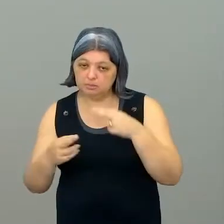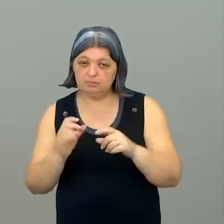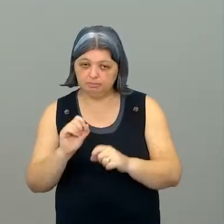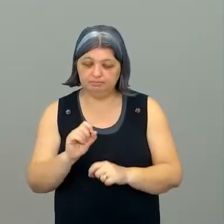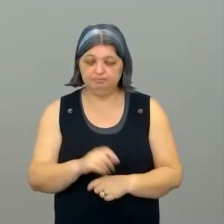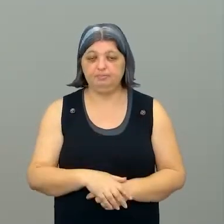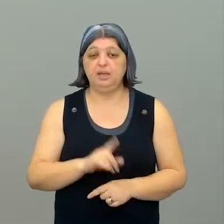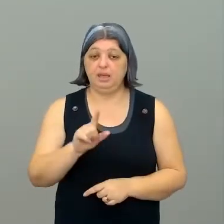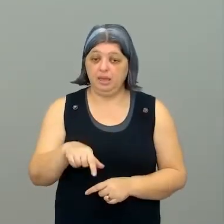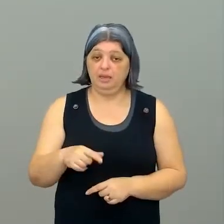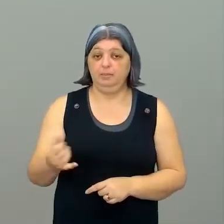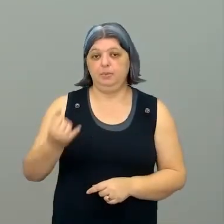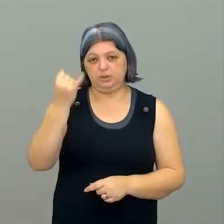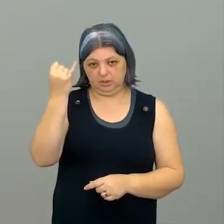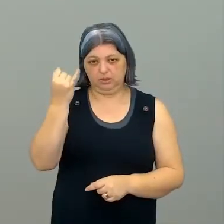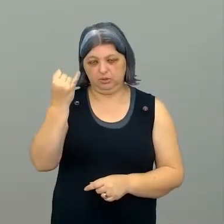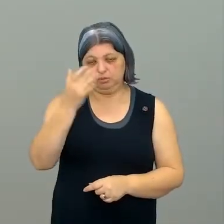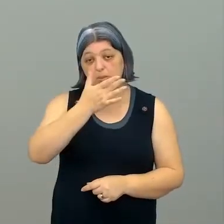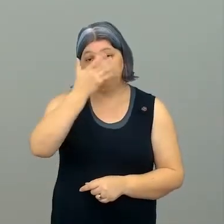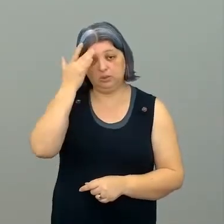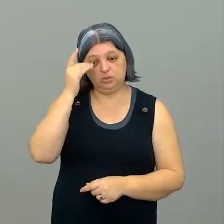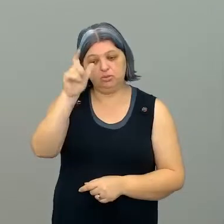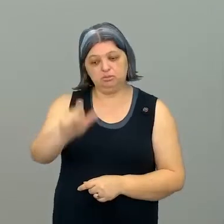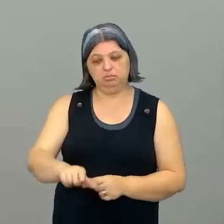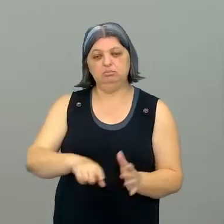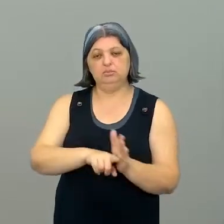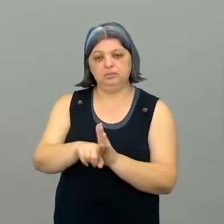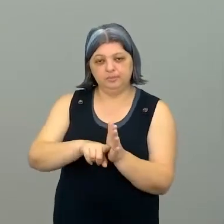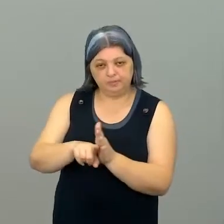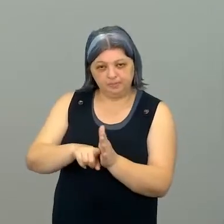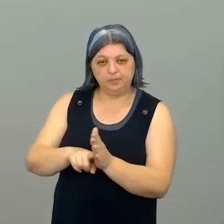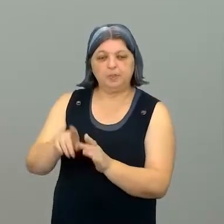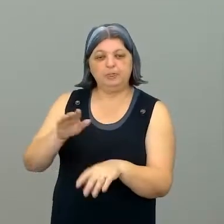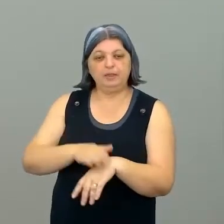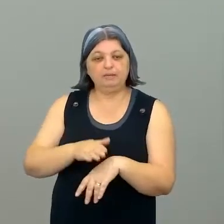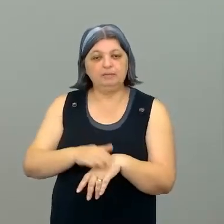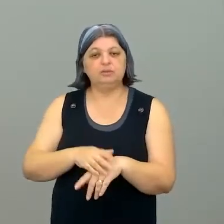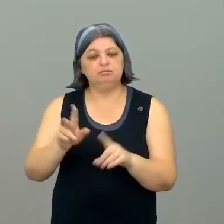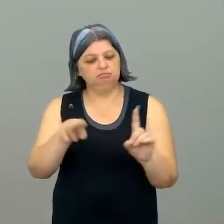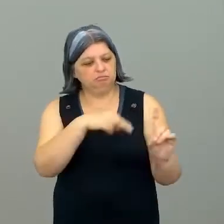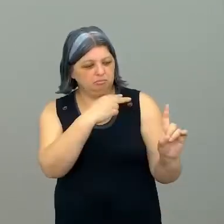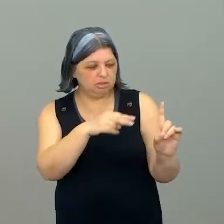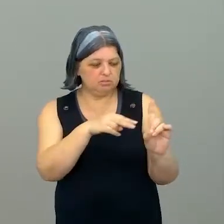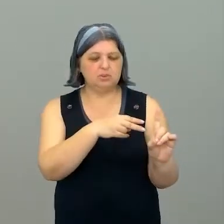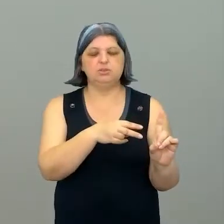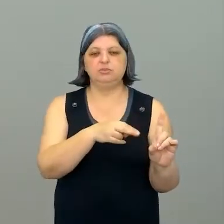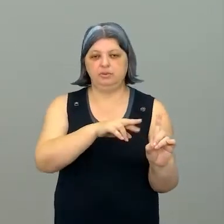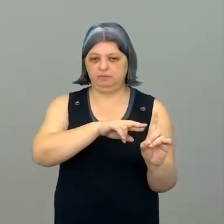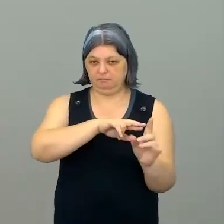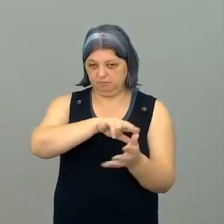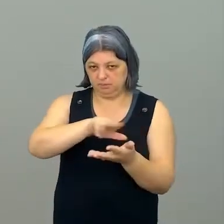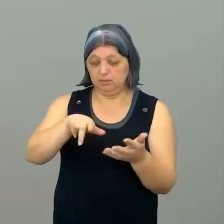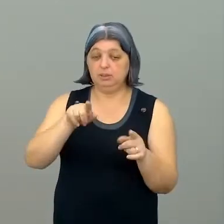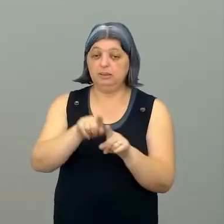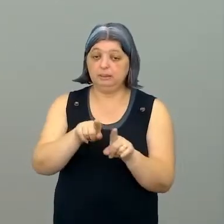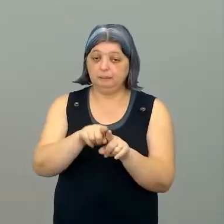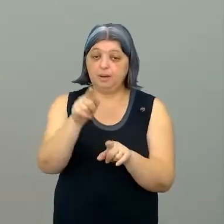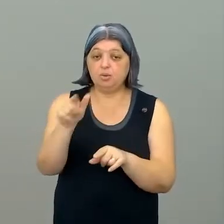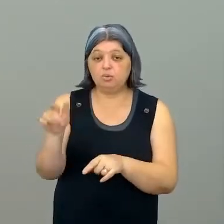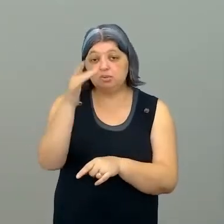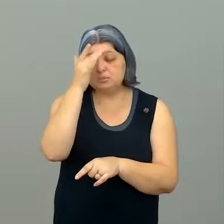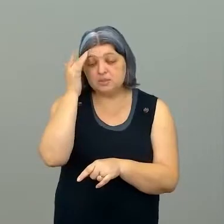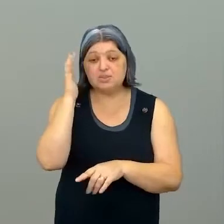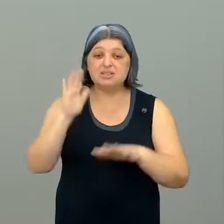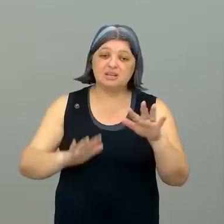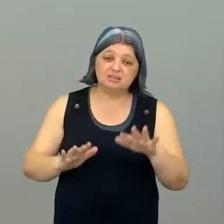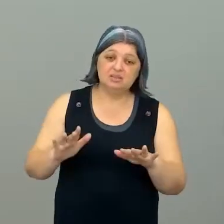tanto para o pesquisador, né, que está fazendo esse trabalho de ter outros olhares sobre ele, mas também para outras pessoas que, às